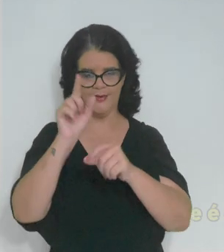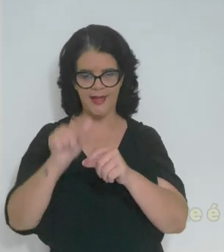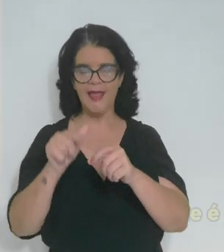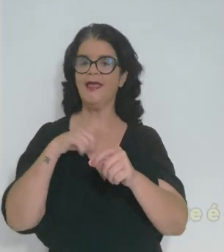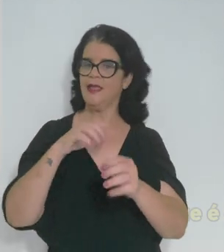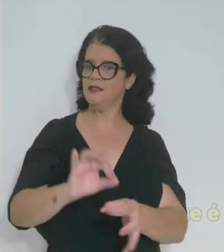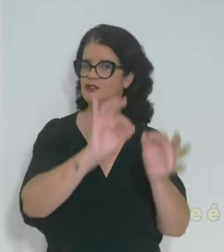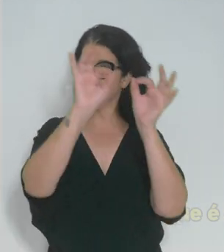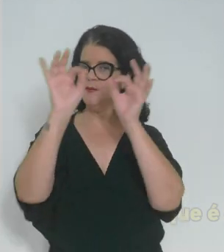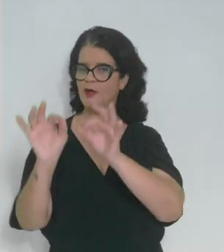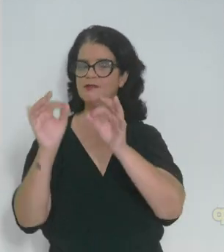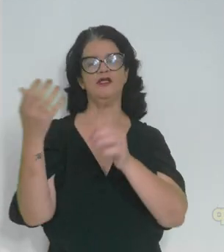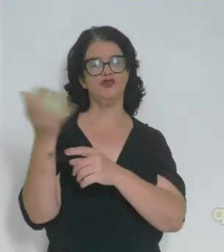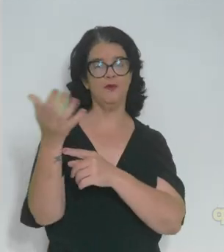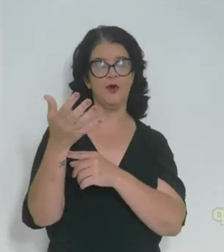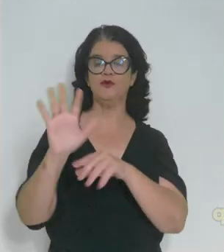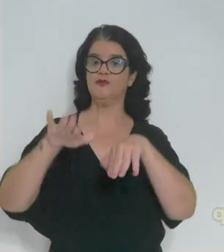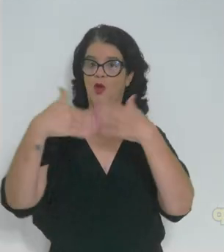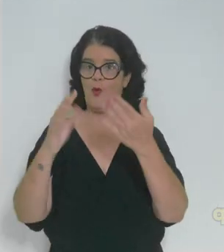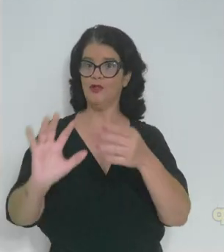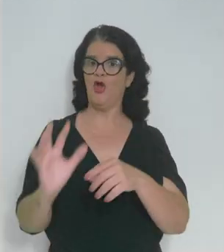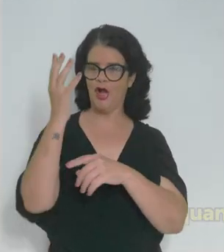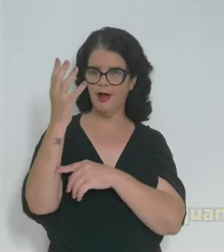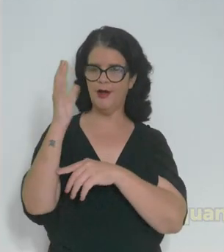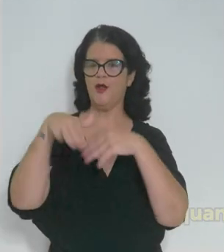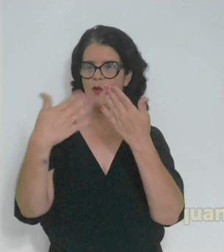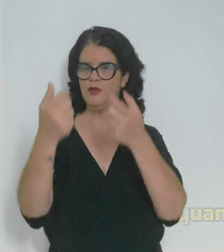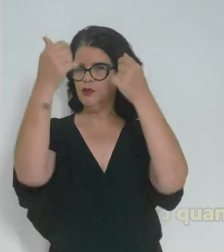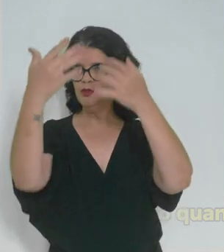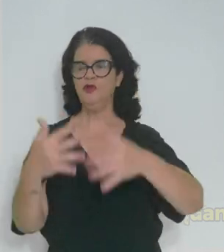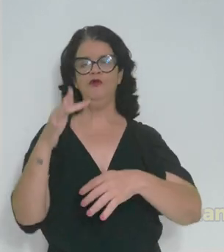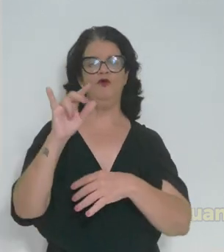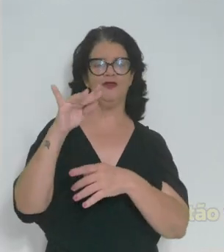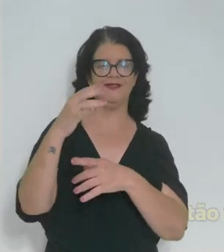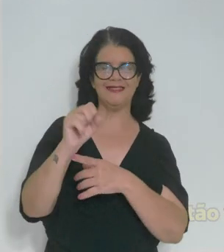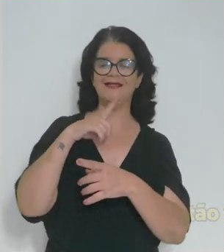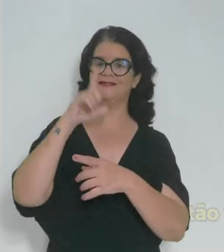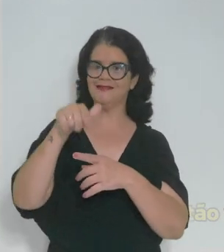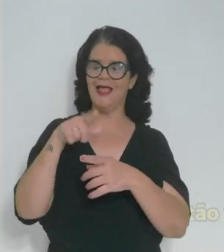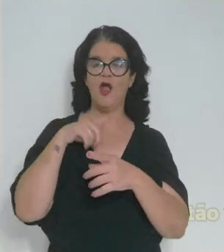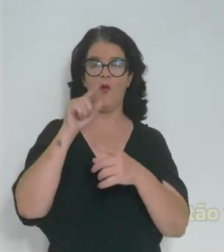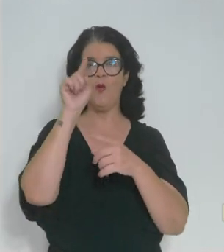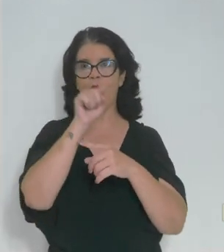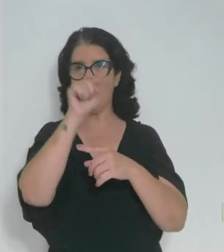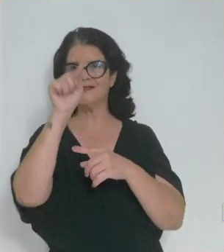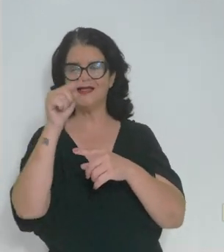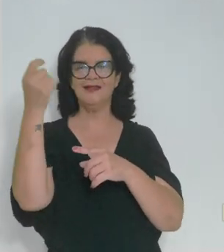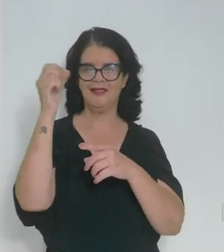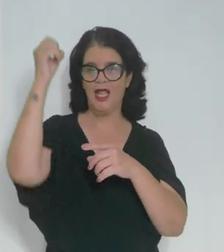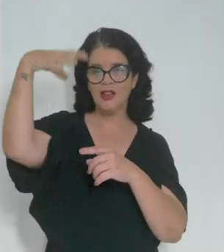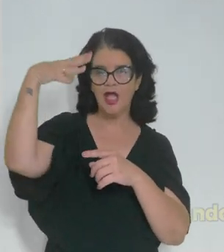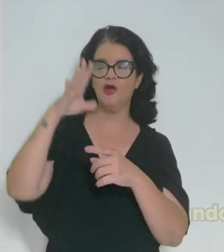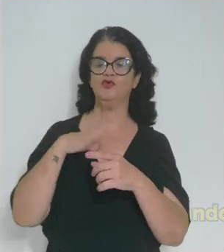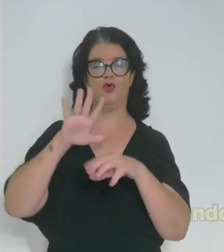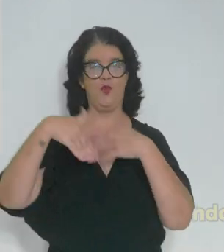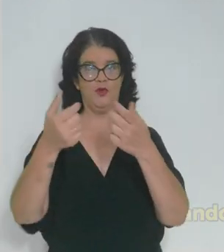que é que esses processos produzem quando eles ocorrem, tá? Então, quando eu estou falando de fotossíntese, vocês também têm uma setinha aí da luz voltada para a